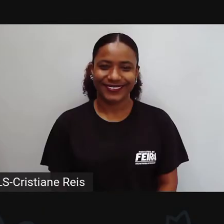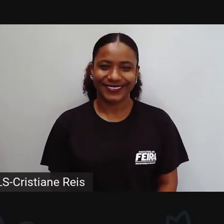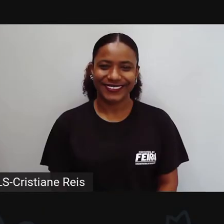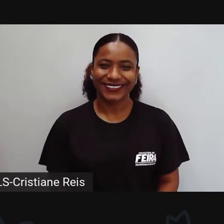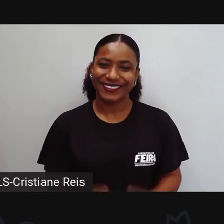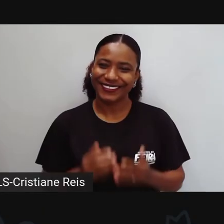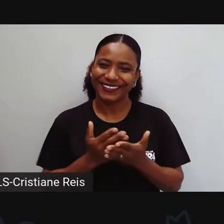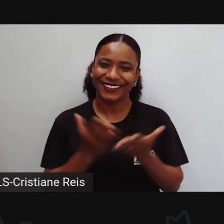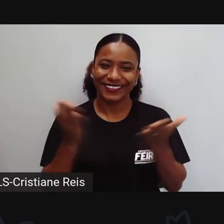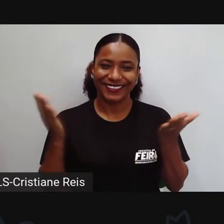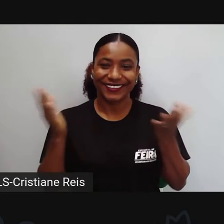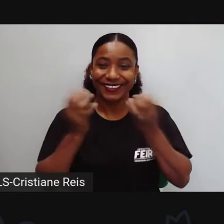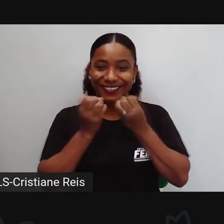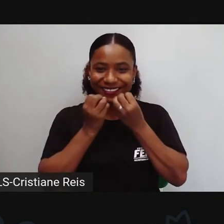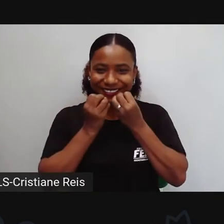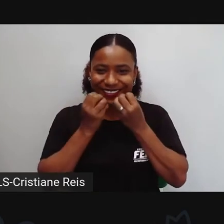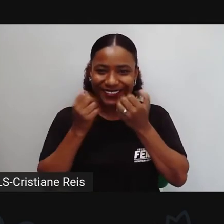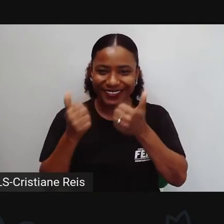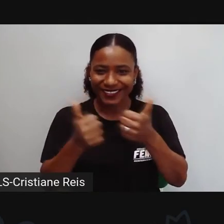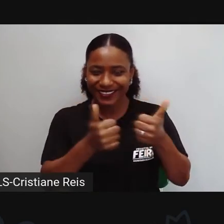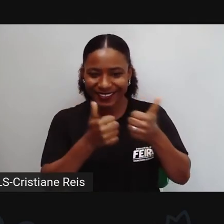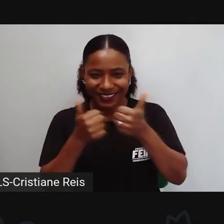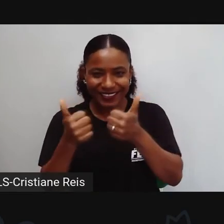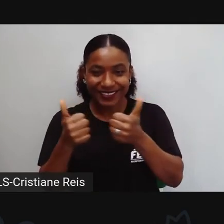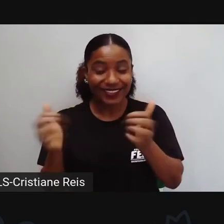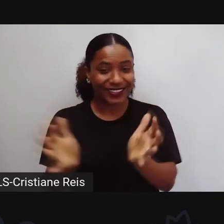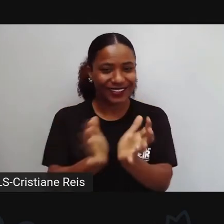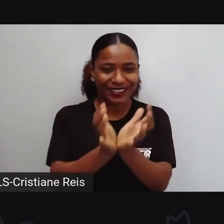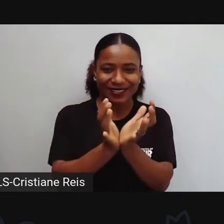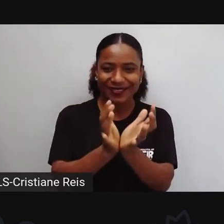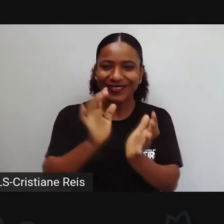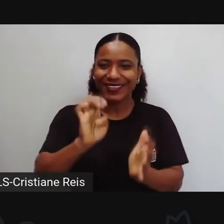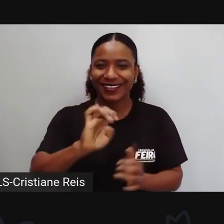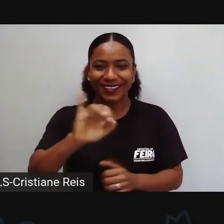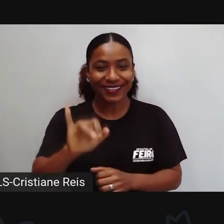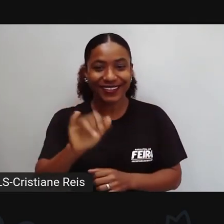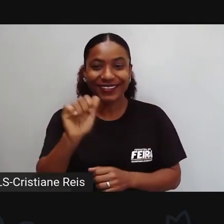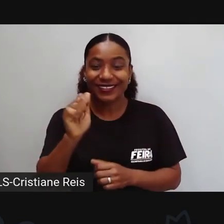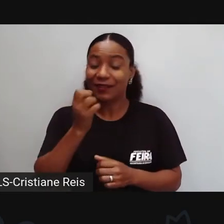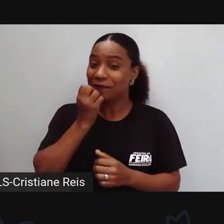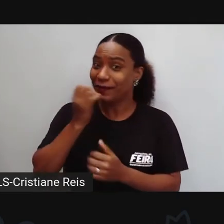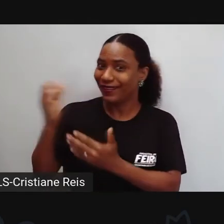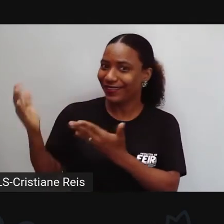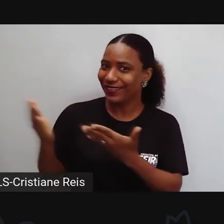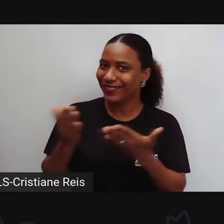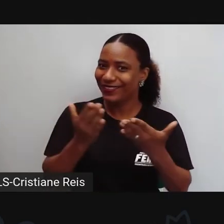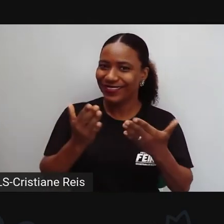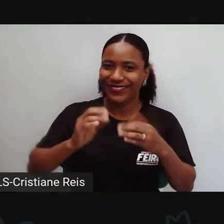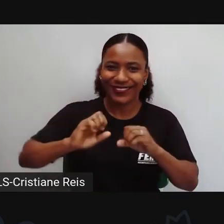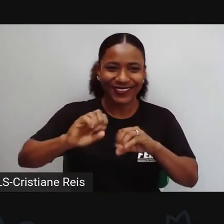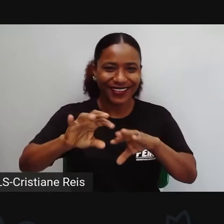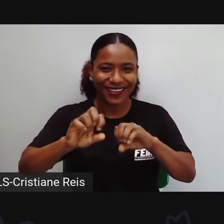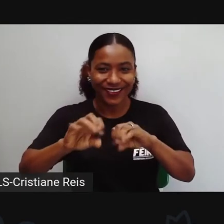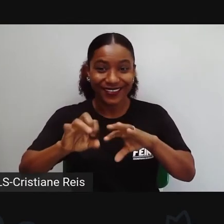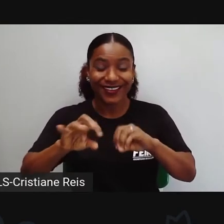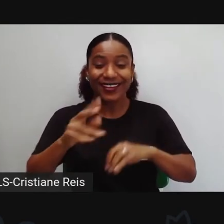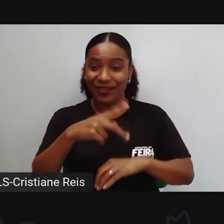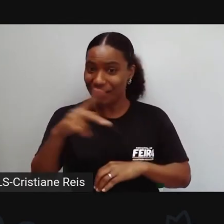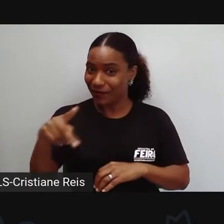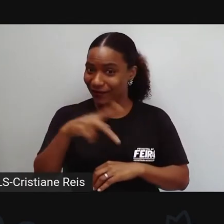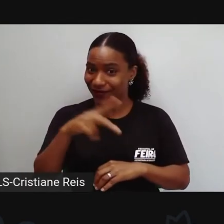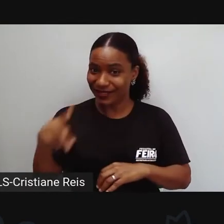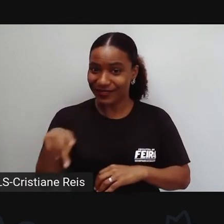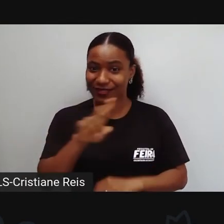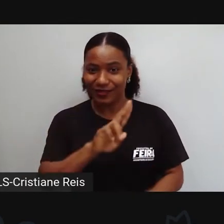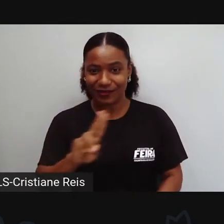Olá, queridos estudantes da EJA, sejam bem-vindos a mais uma aula. Eu sou a professora Laíse, estou